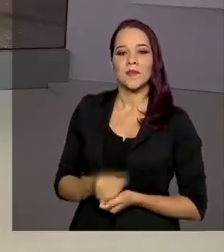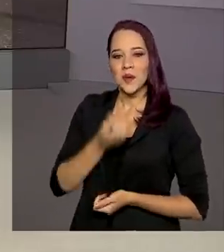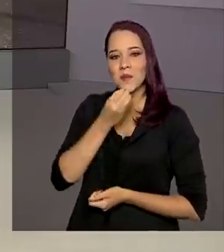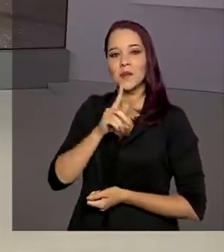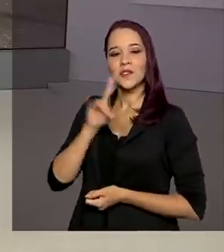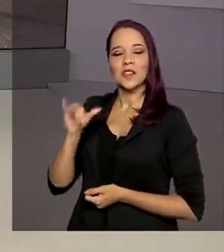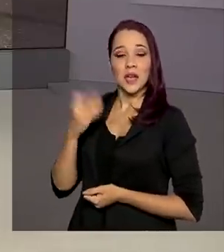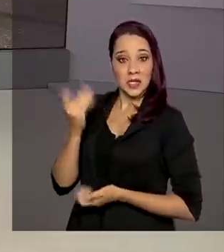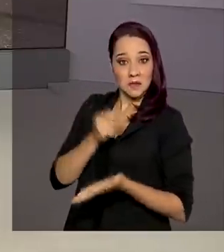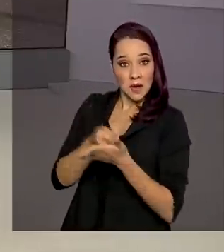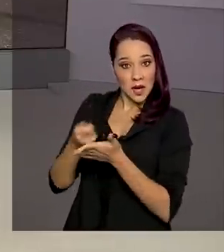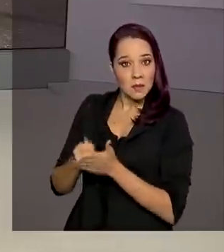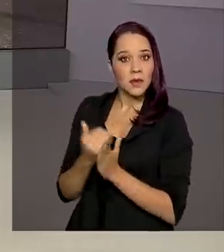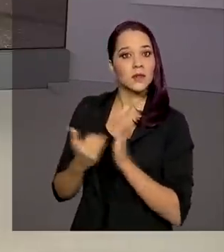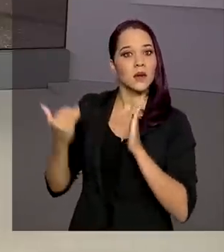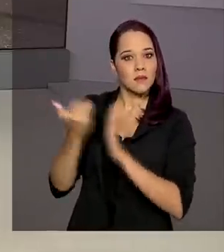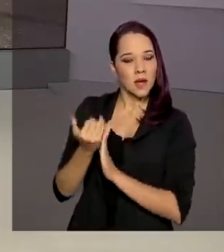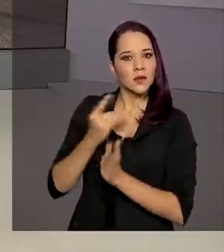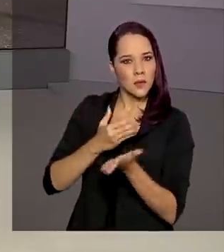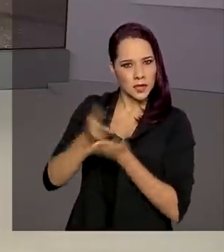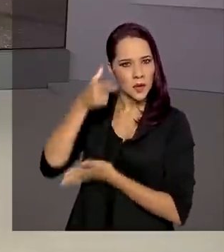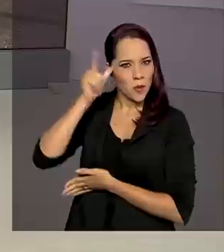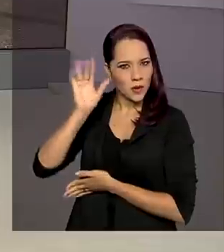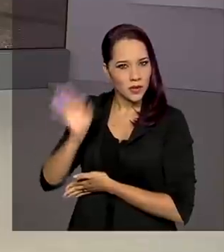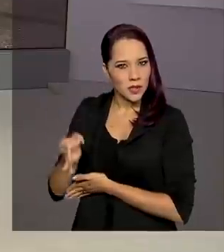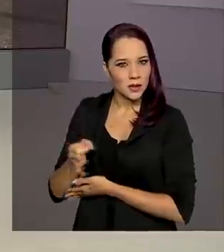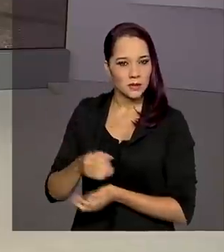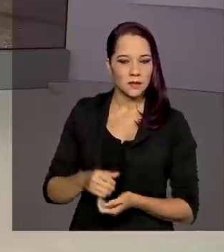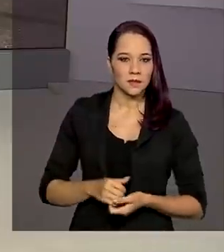bom dia. Esses pagamentos extras tiveram início ontem, né?